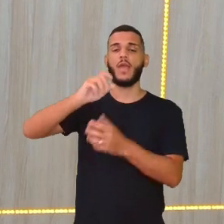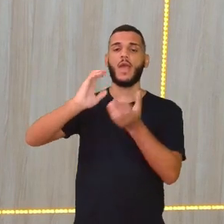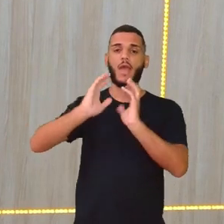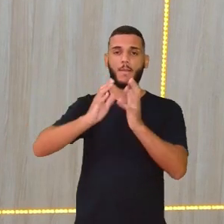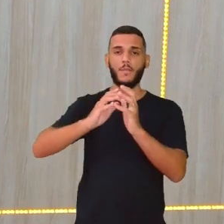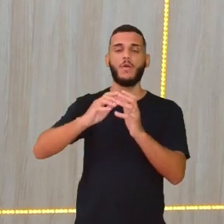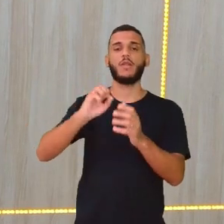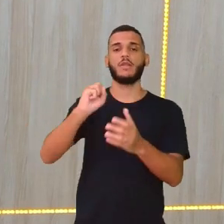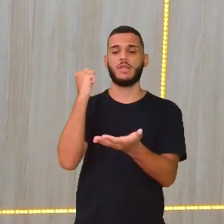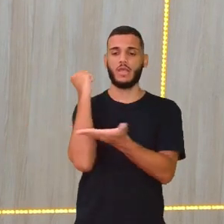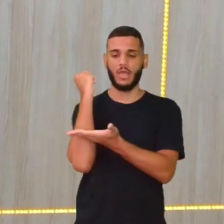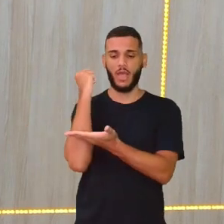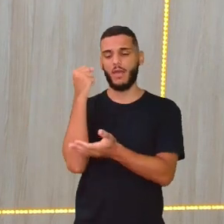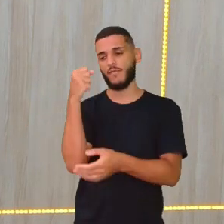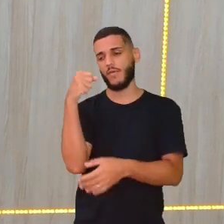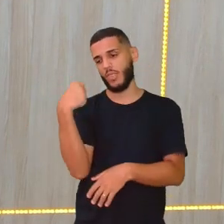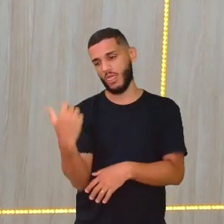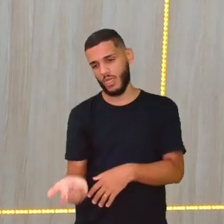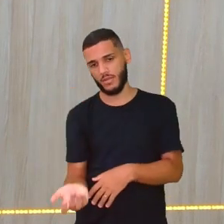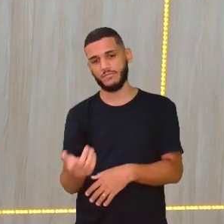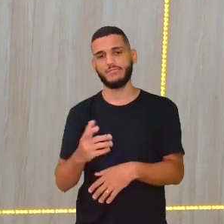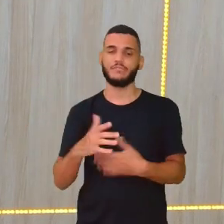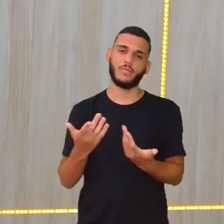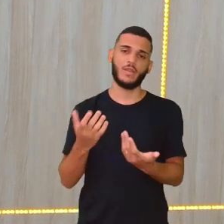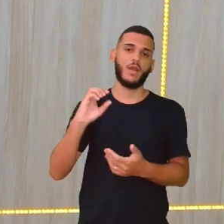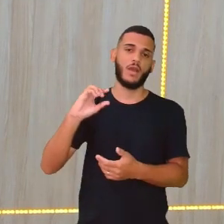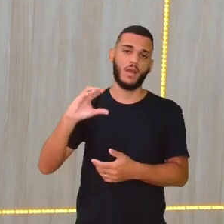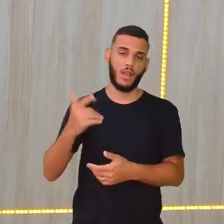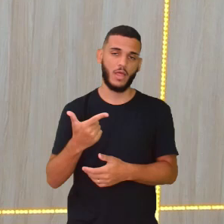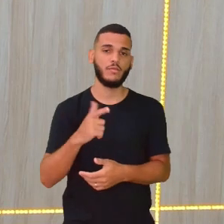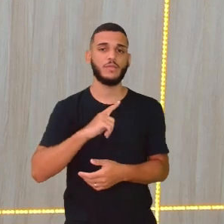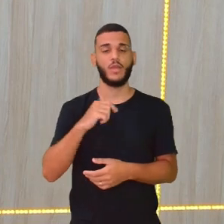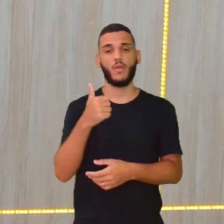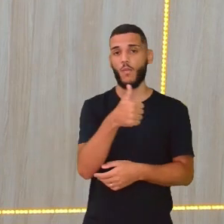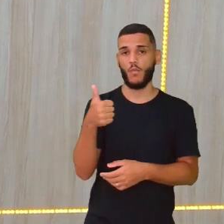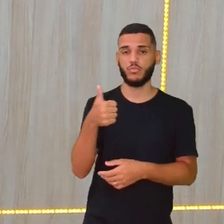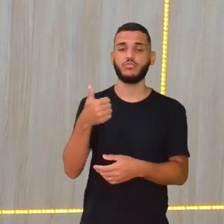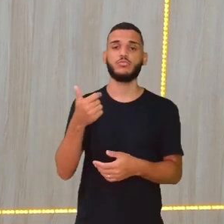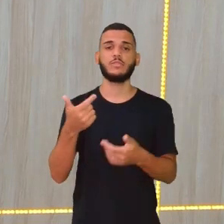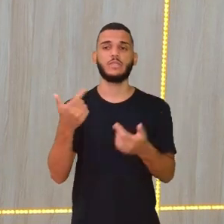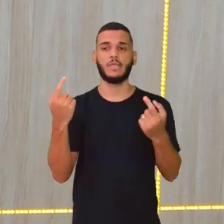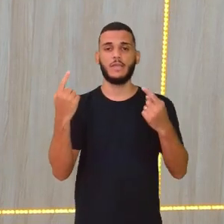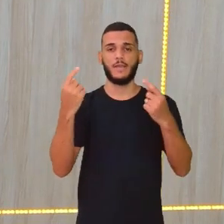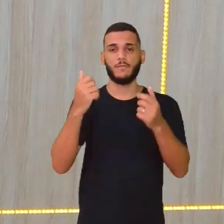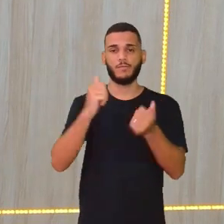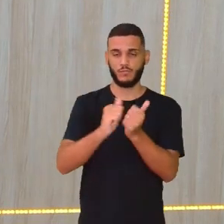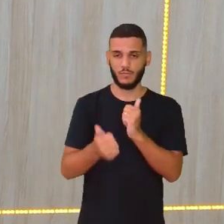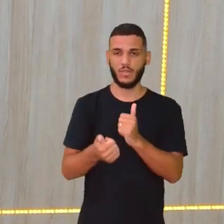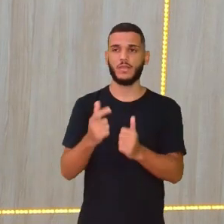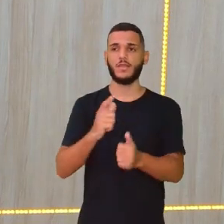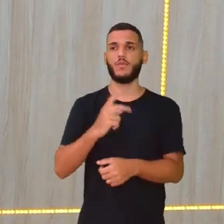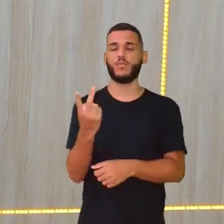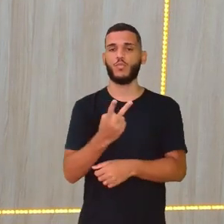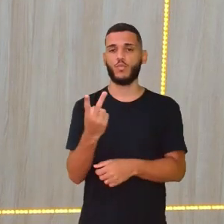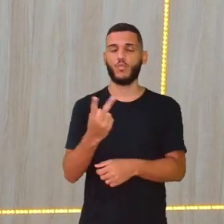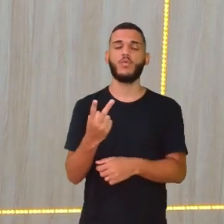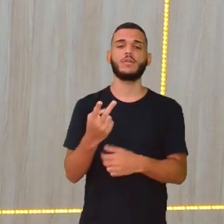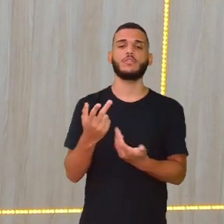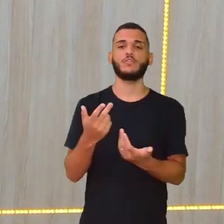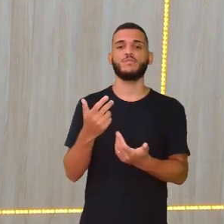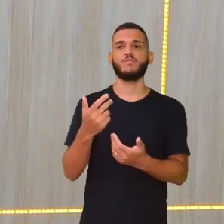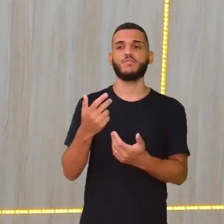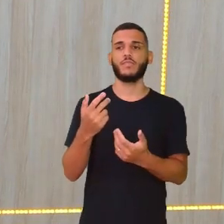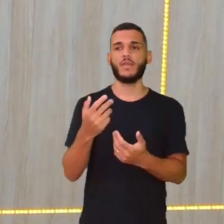seu adversário. Então, lógico que não tem 11 jogadores, né? São duas duplas. E aí, fica lá duas